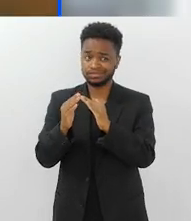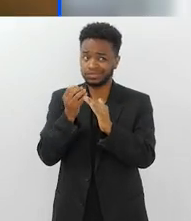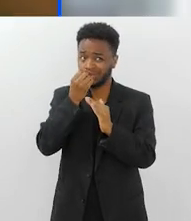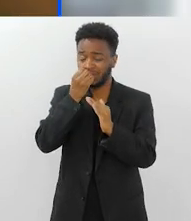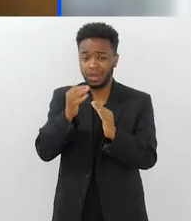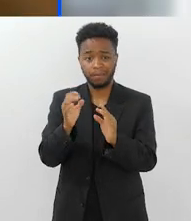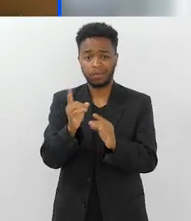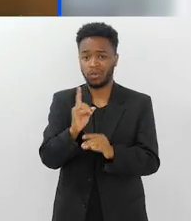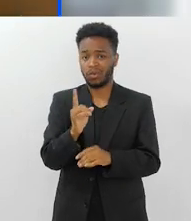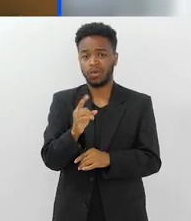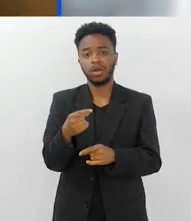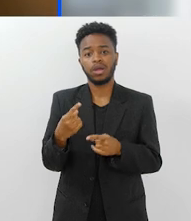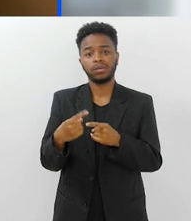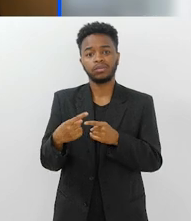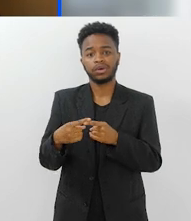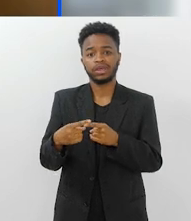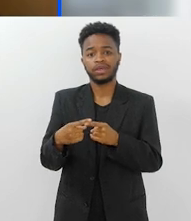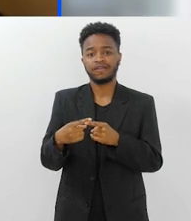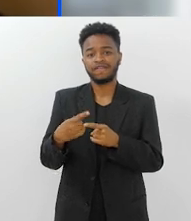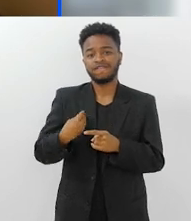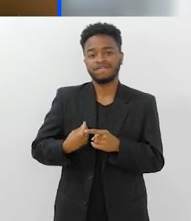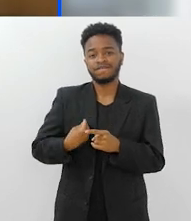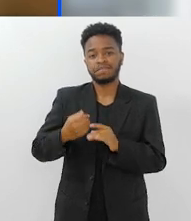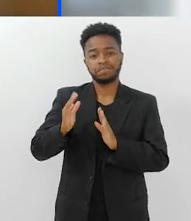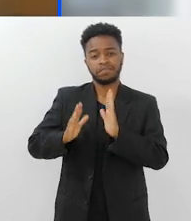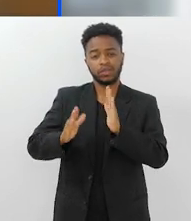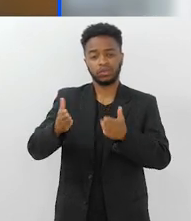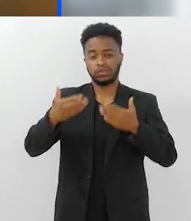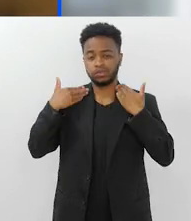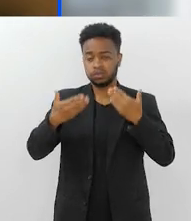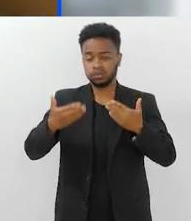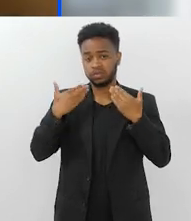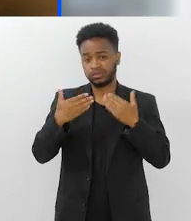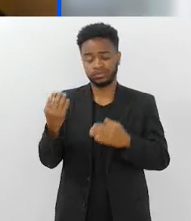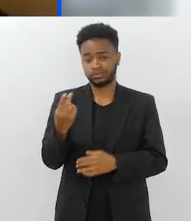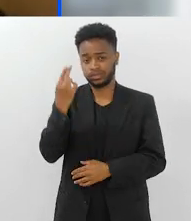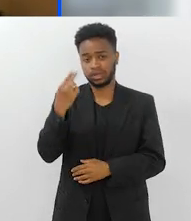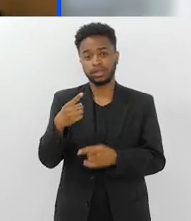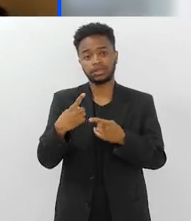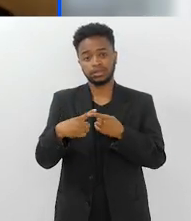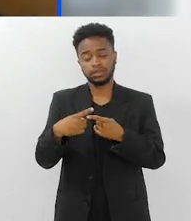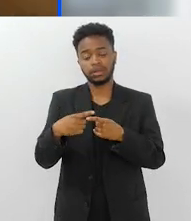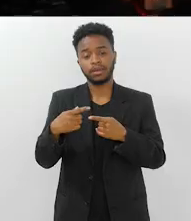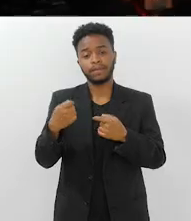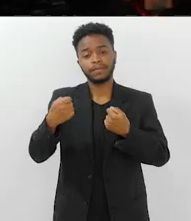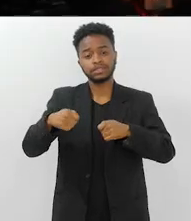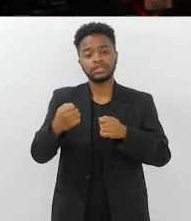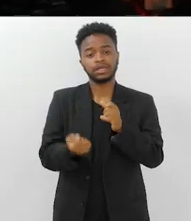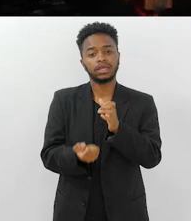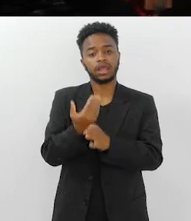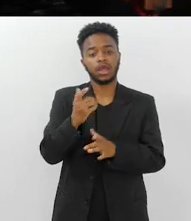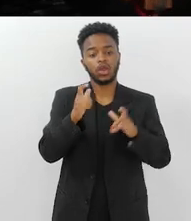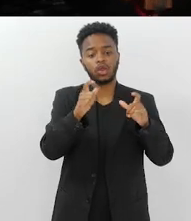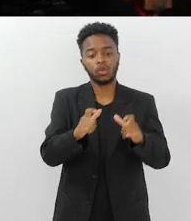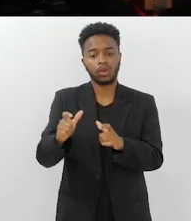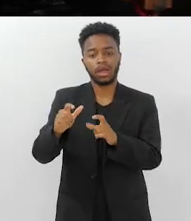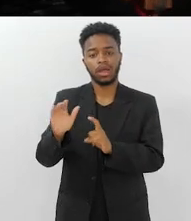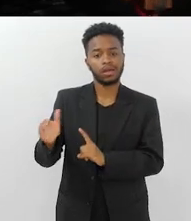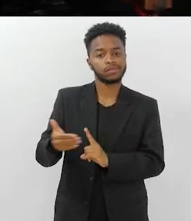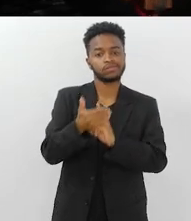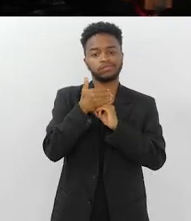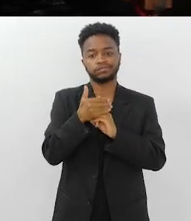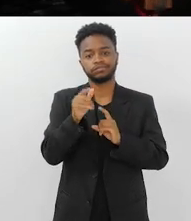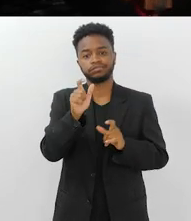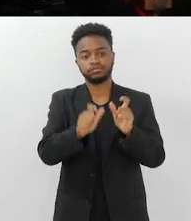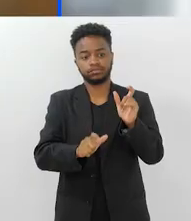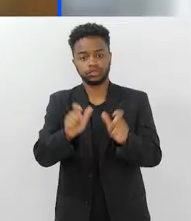favoráveis, né? Para você passar esse evento climático extremo. Então, gente precisa começar a criar centros que acolham